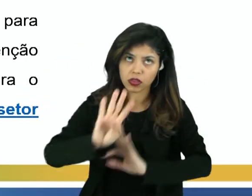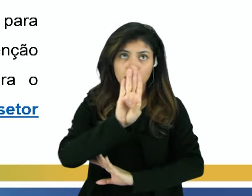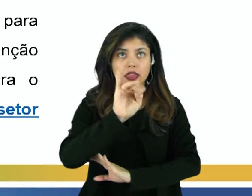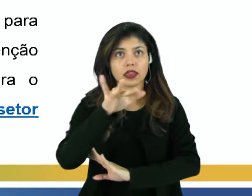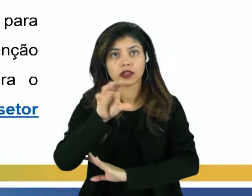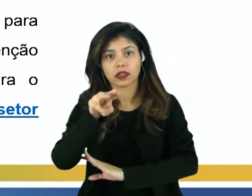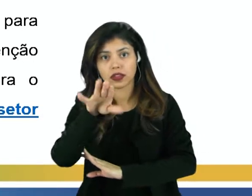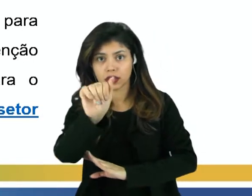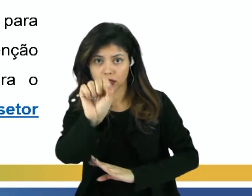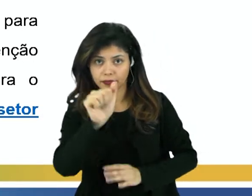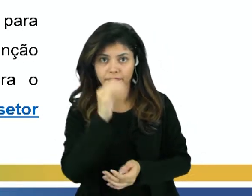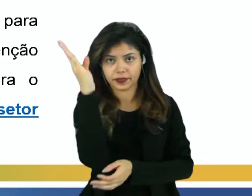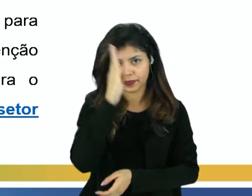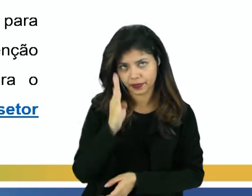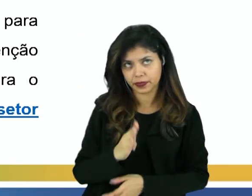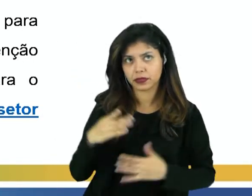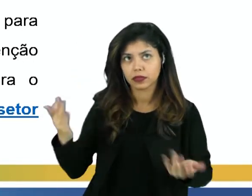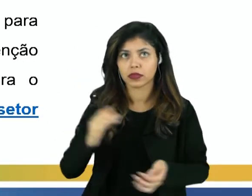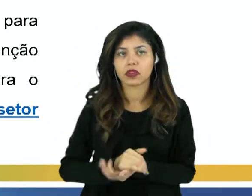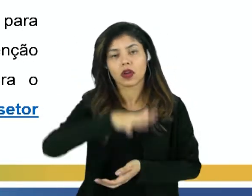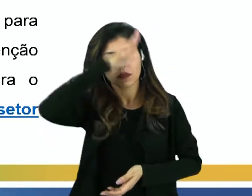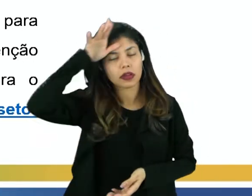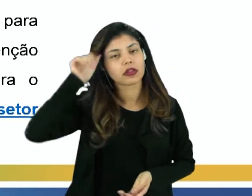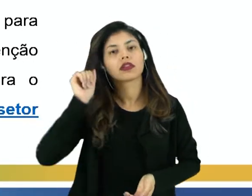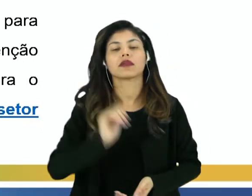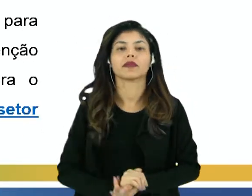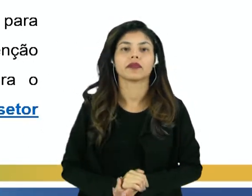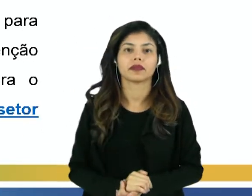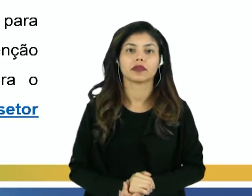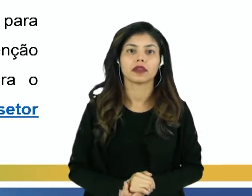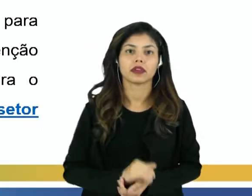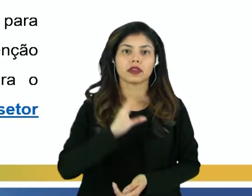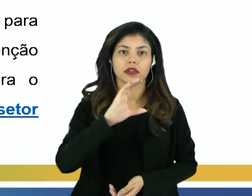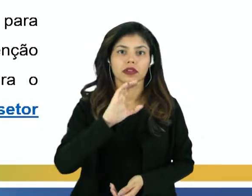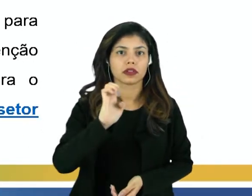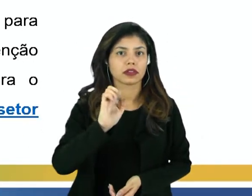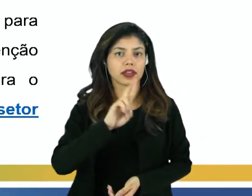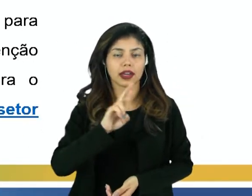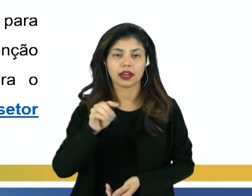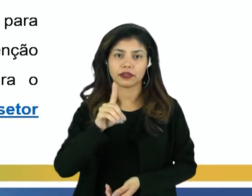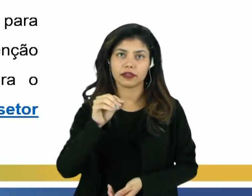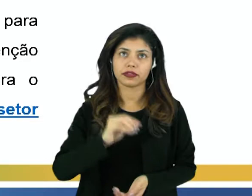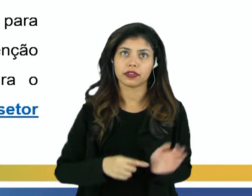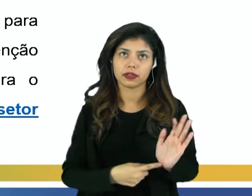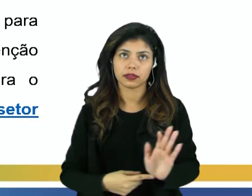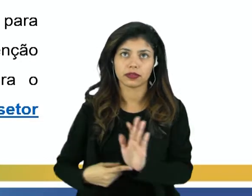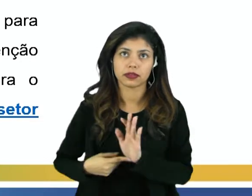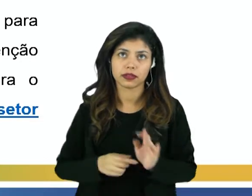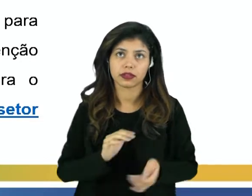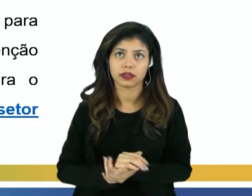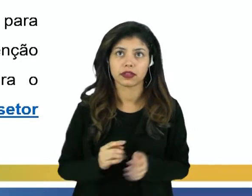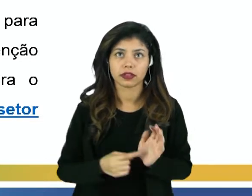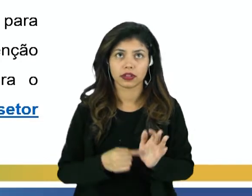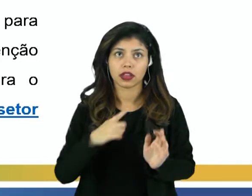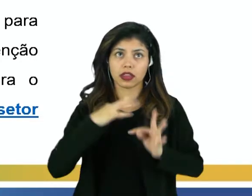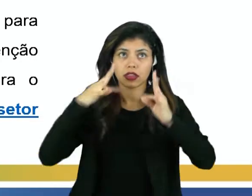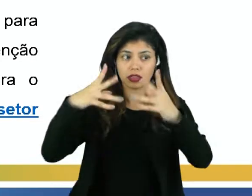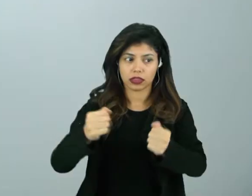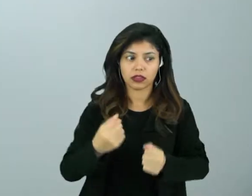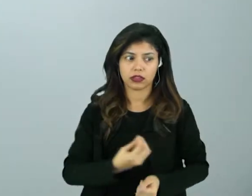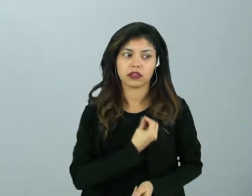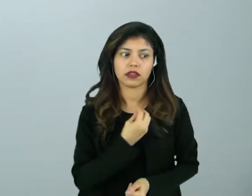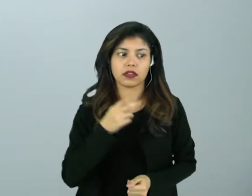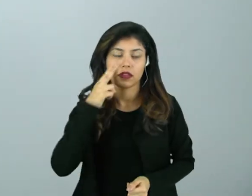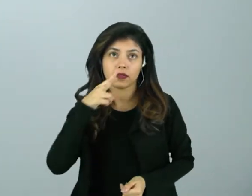dos biomas. Então tem o bioma amazônico, o bioma do cerrado, então cada um deles tem suas características e tem tudo a ver